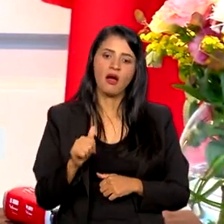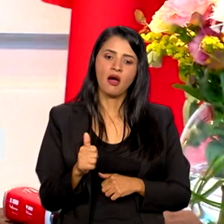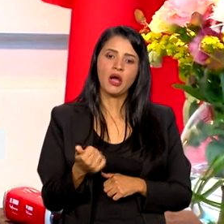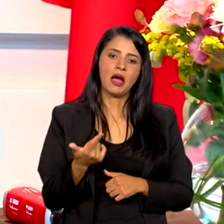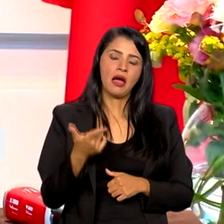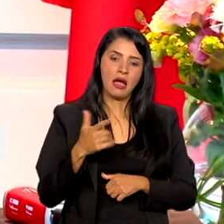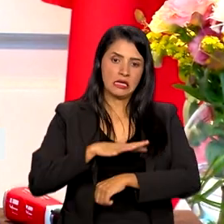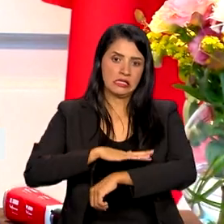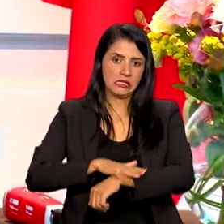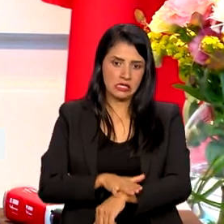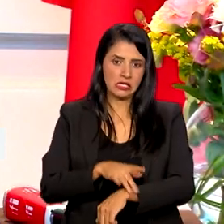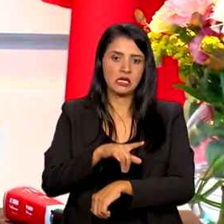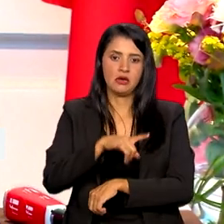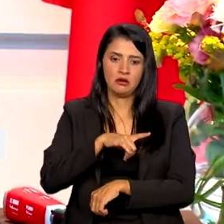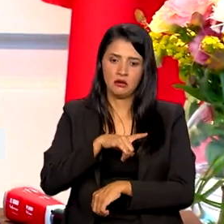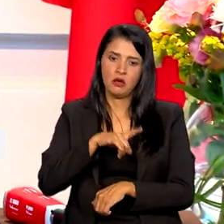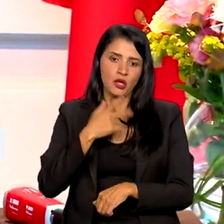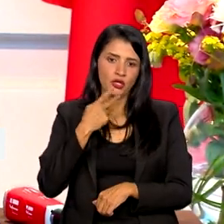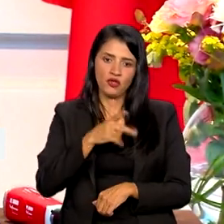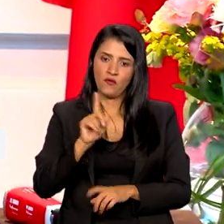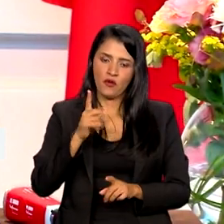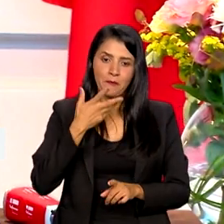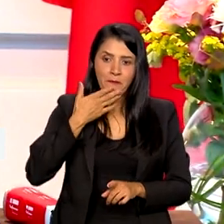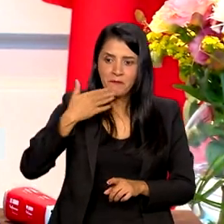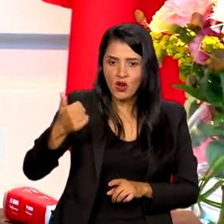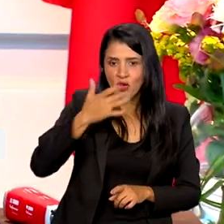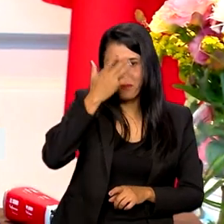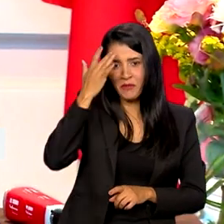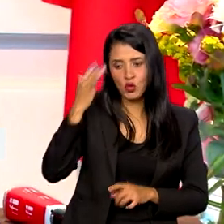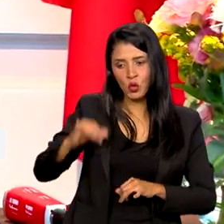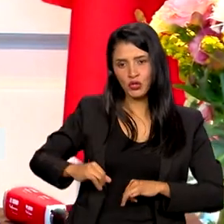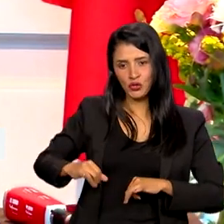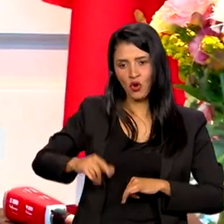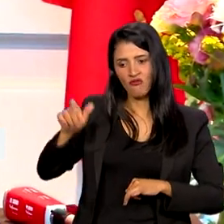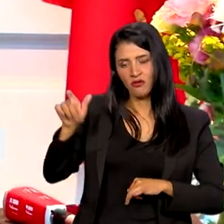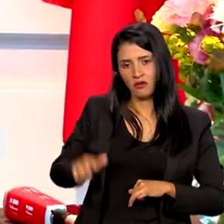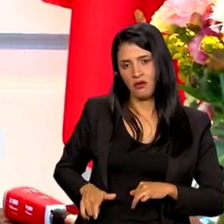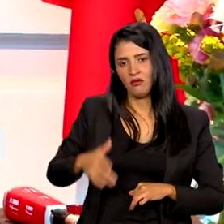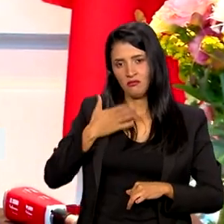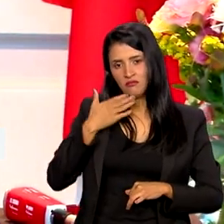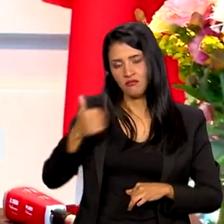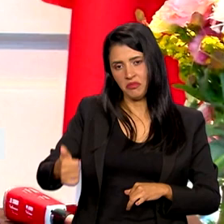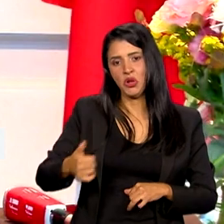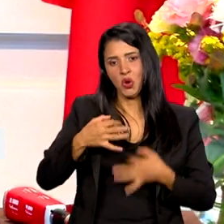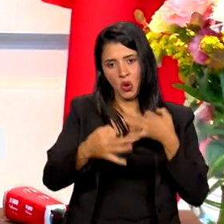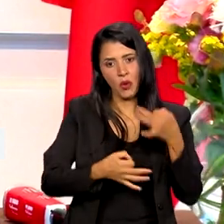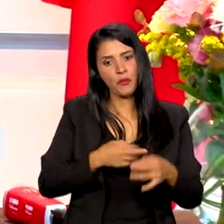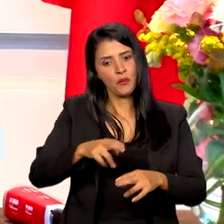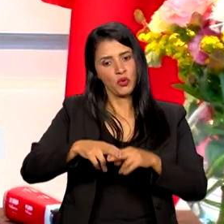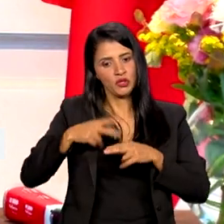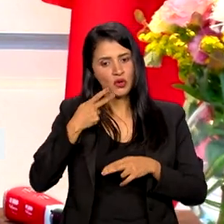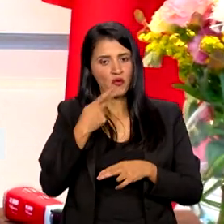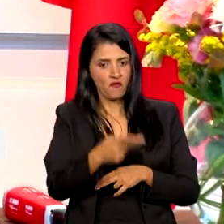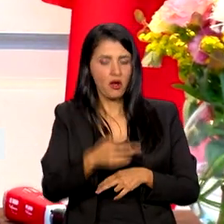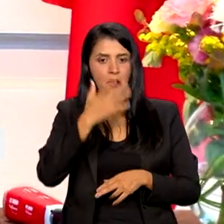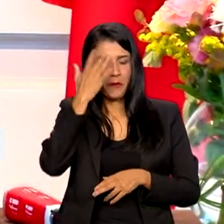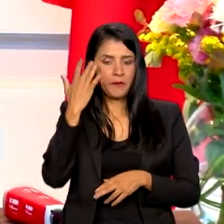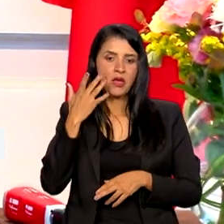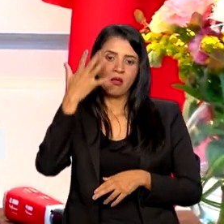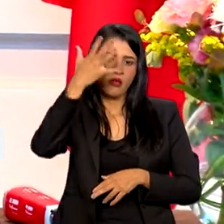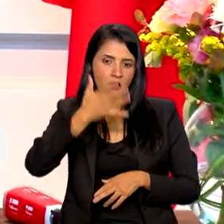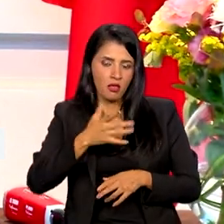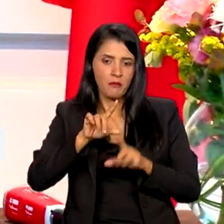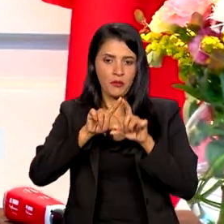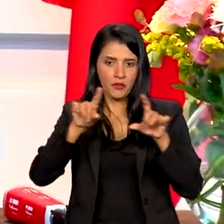é óbvio que ninguém pode falar melhor do que quem passa e do que quem sofre. Acho que é por isso que eu sempre gosto de trazer muitas intelectuais negras na minha fala,